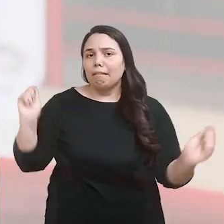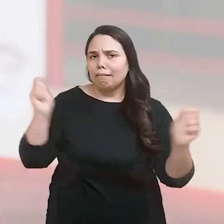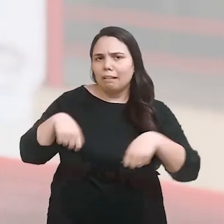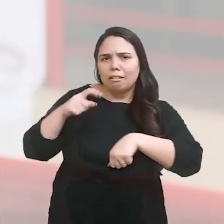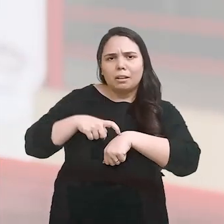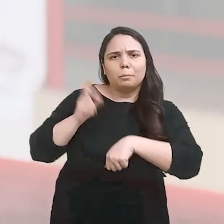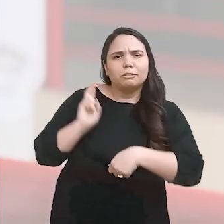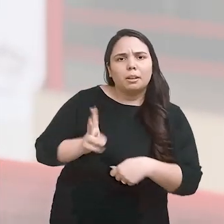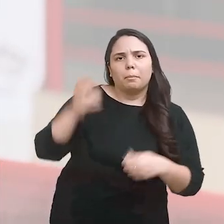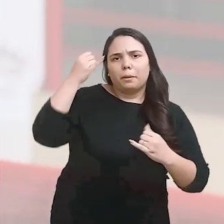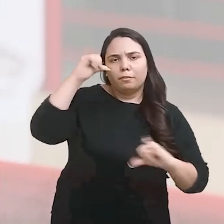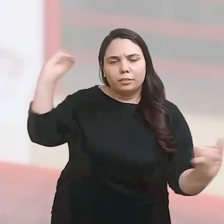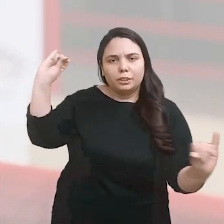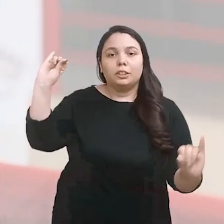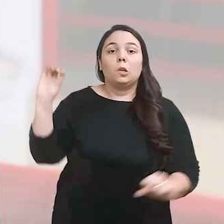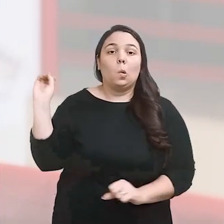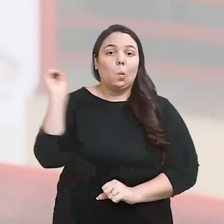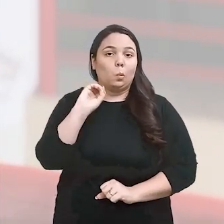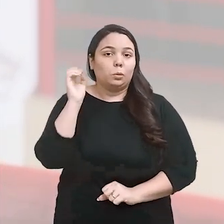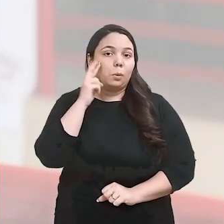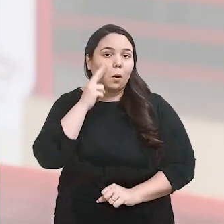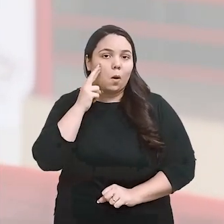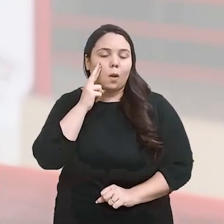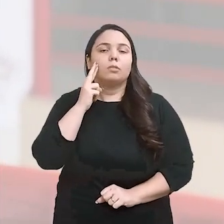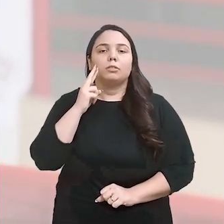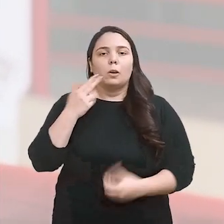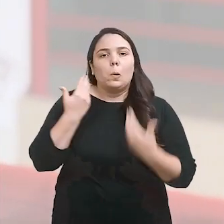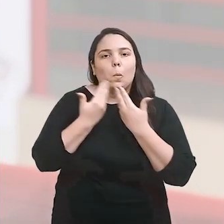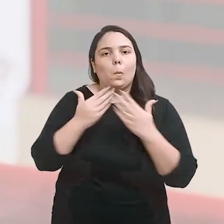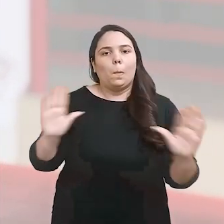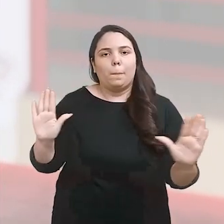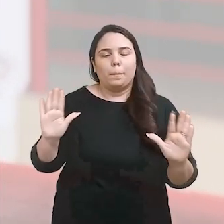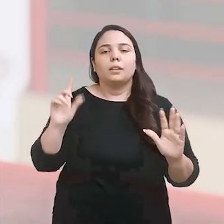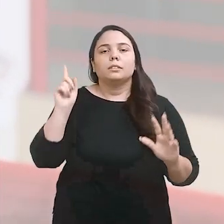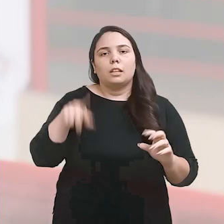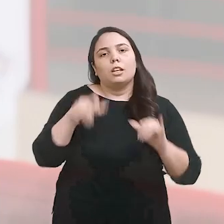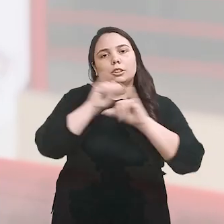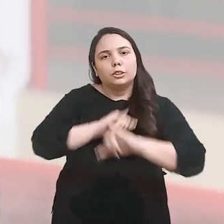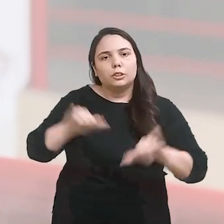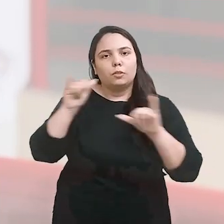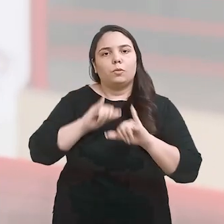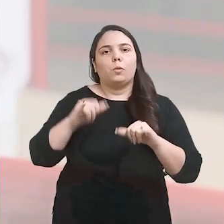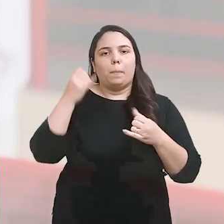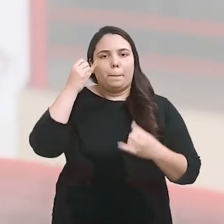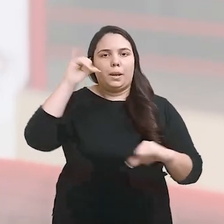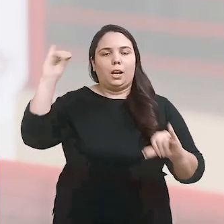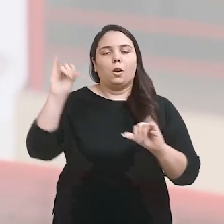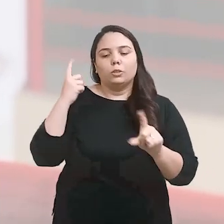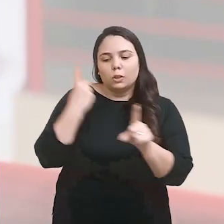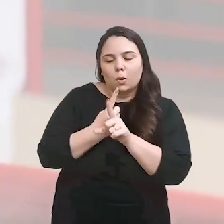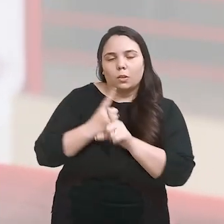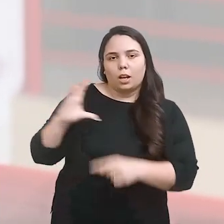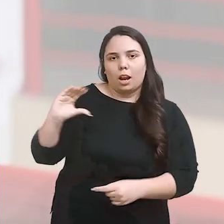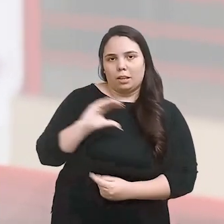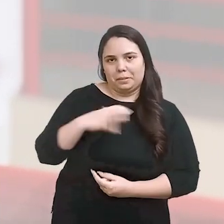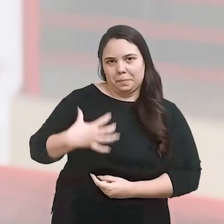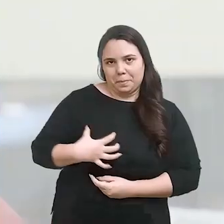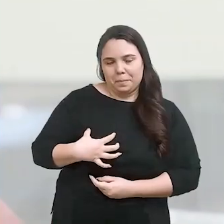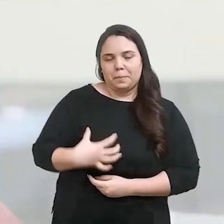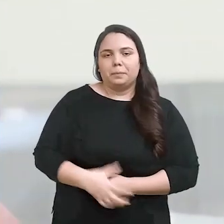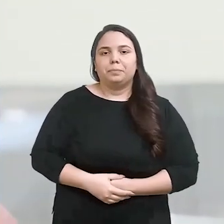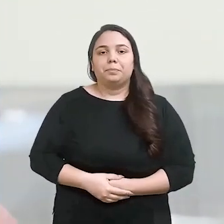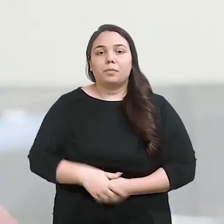É sempre tempo de prevenir. Campanha Outubro Rosa é lançada e reforça a prevenção e diagnóstico precoce do câncer de mama.